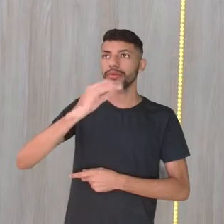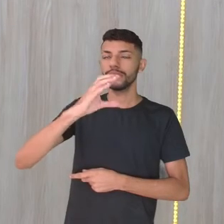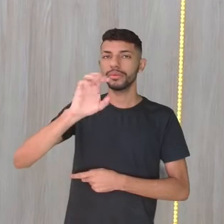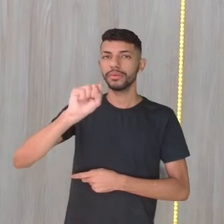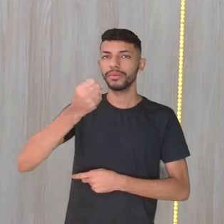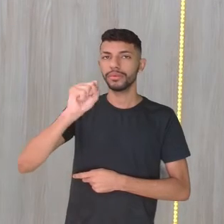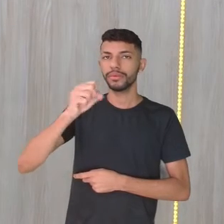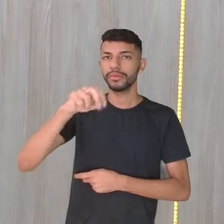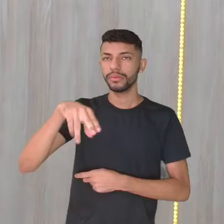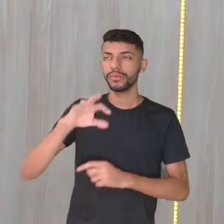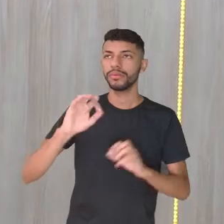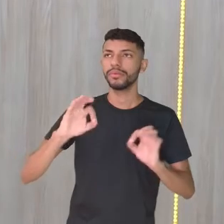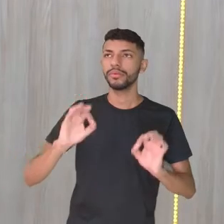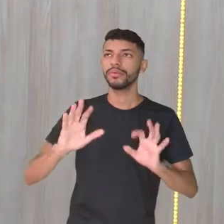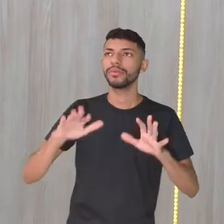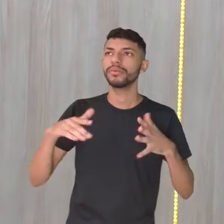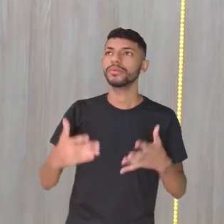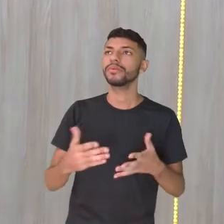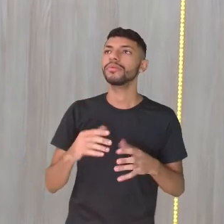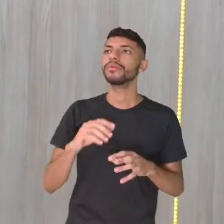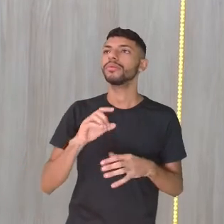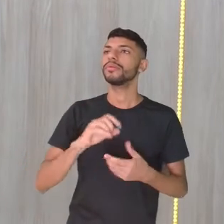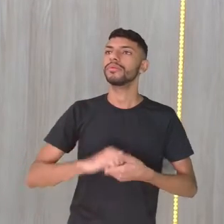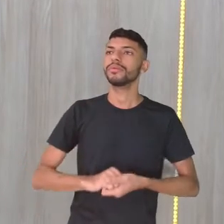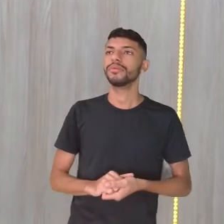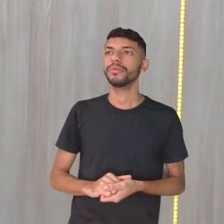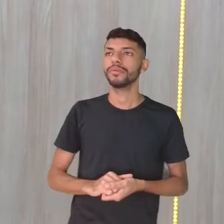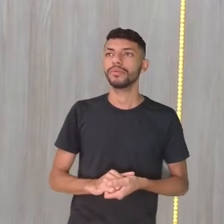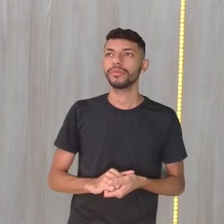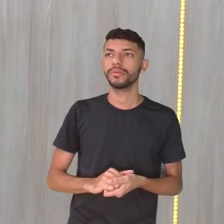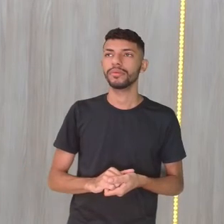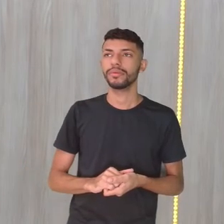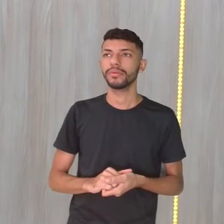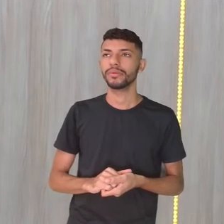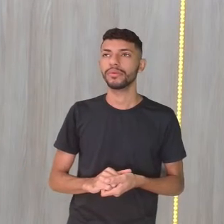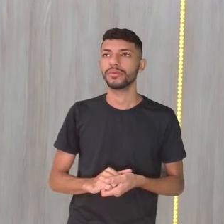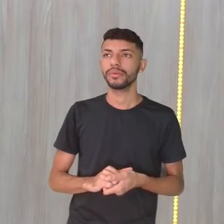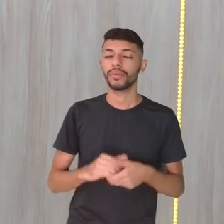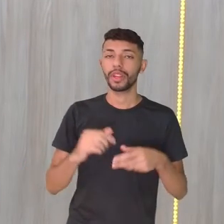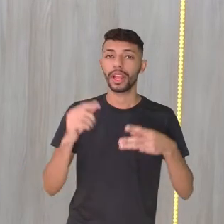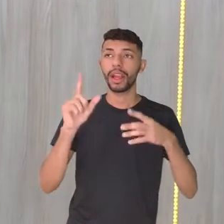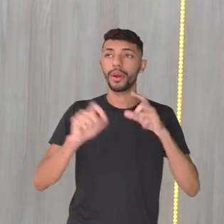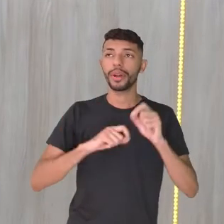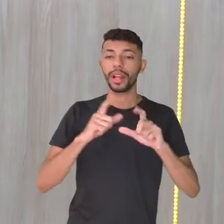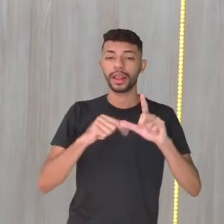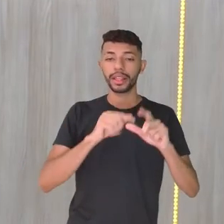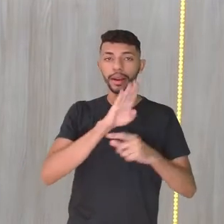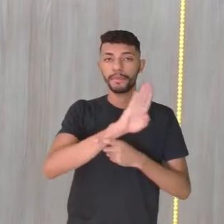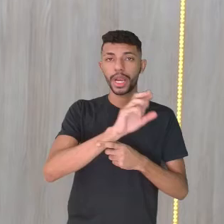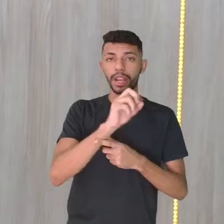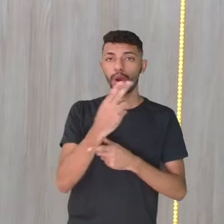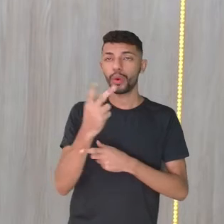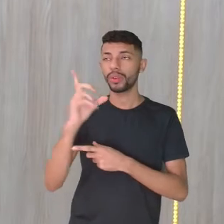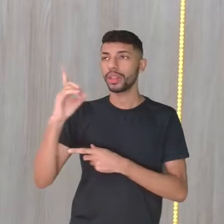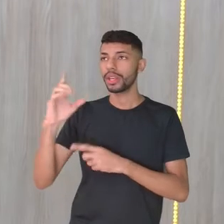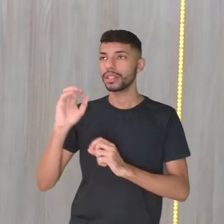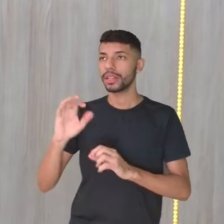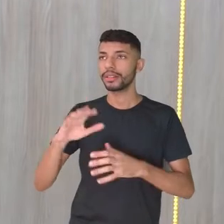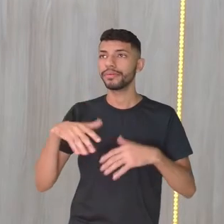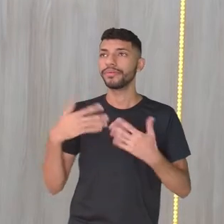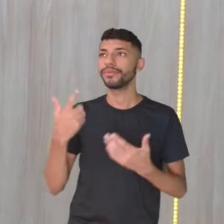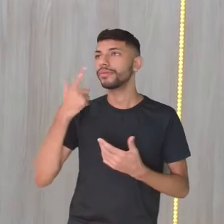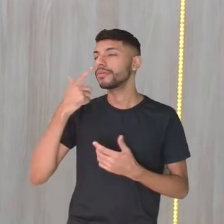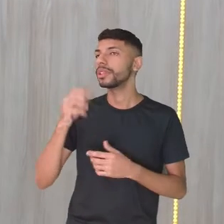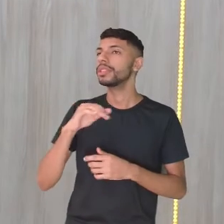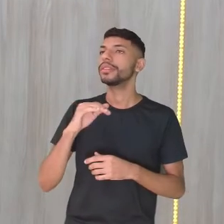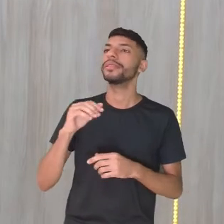Só pode ser, novamente, gente, conjugado com S no final. Então, dizemos que é a letra B ou D. Mesmo sem você entender, perceba que